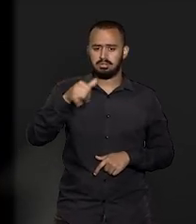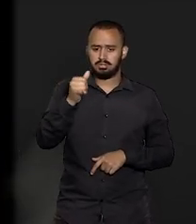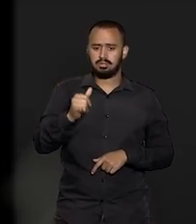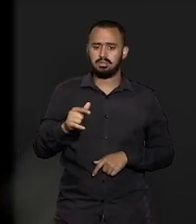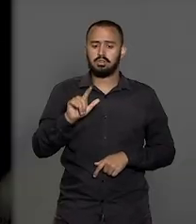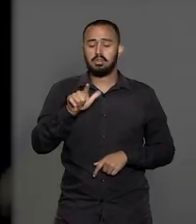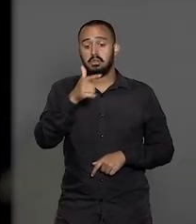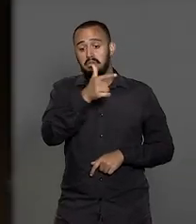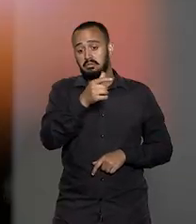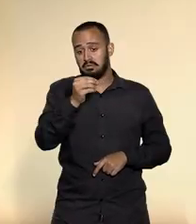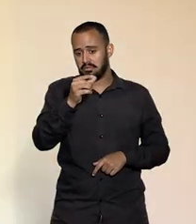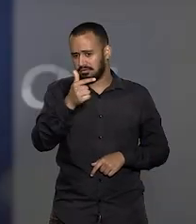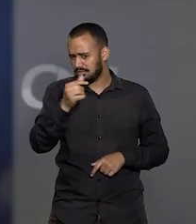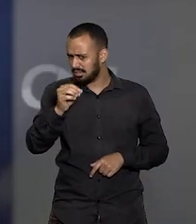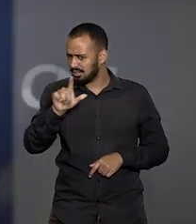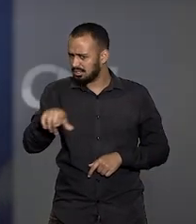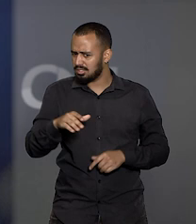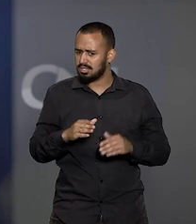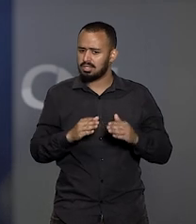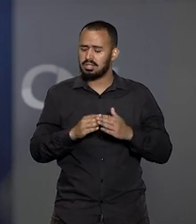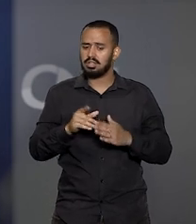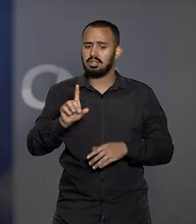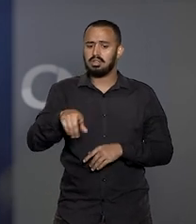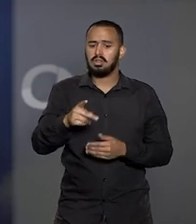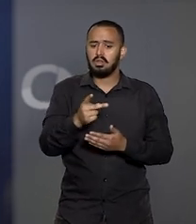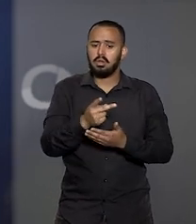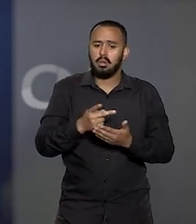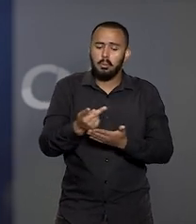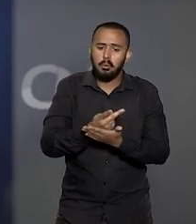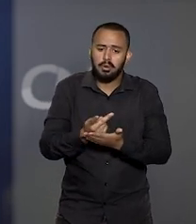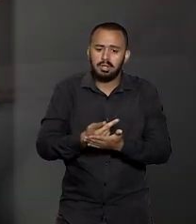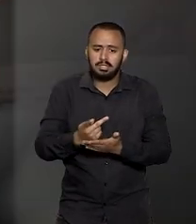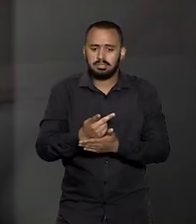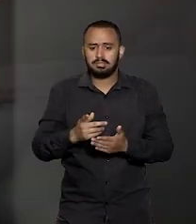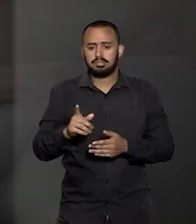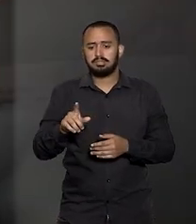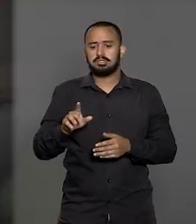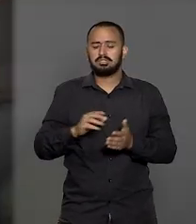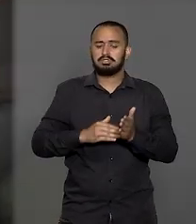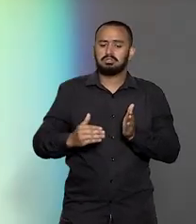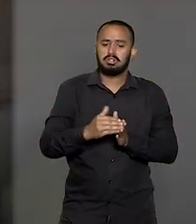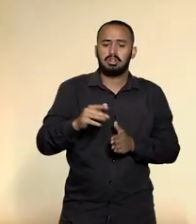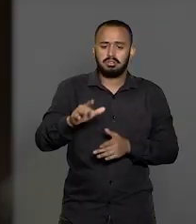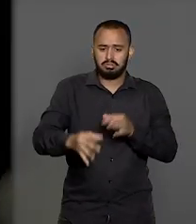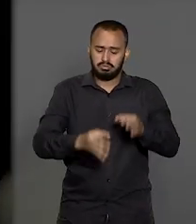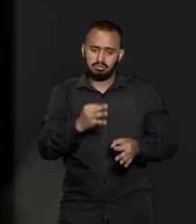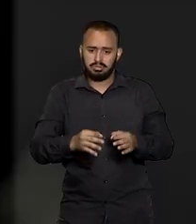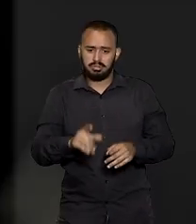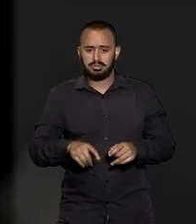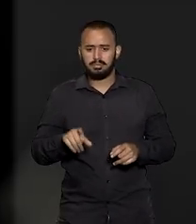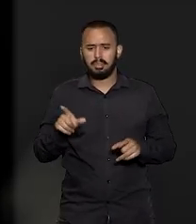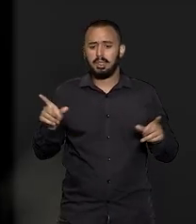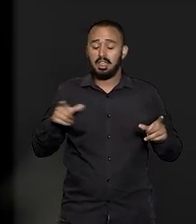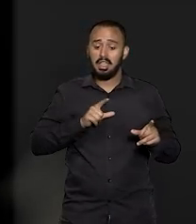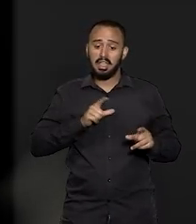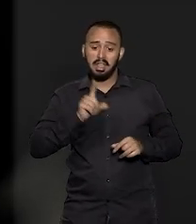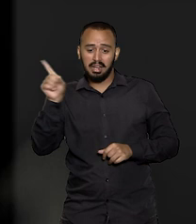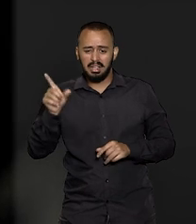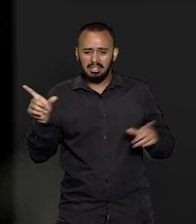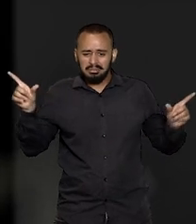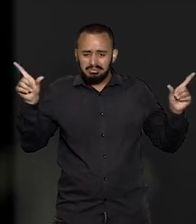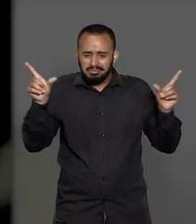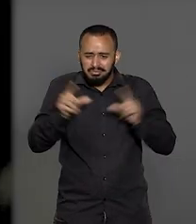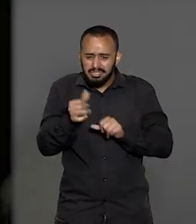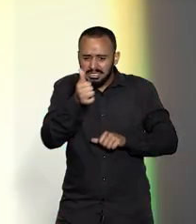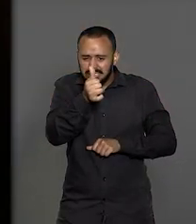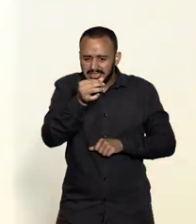encarou outro desafio, a Corregedoria Nacional de Justiça. No órgão correcional, Maria Tereza conseguiu reduzir em 100